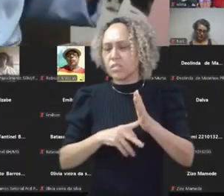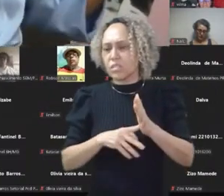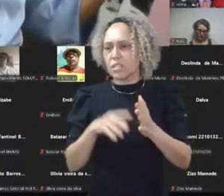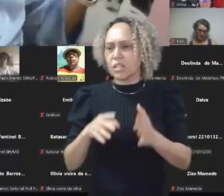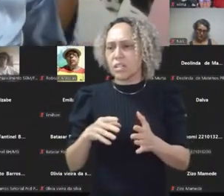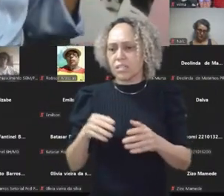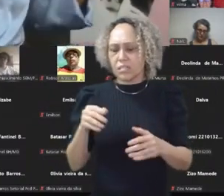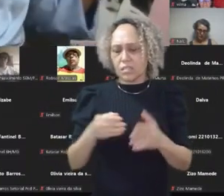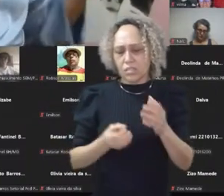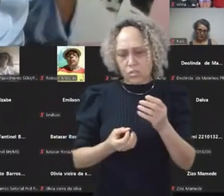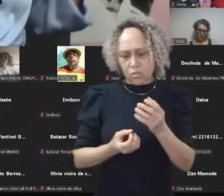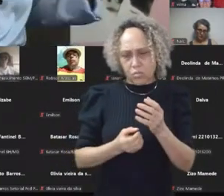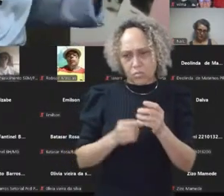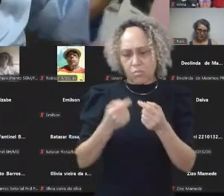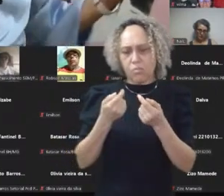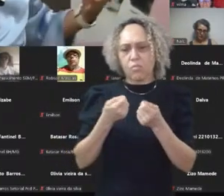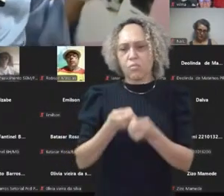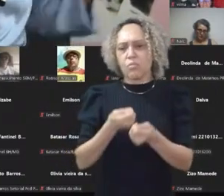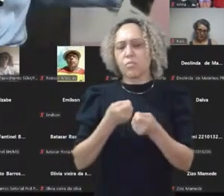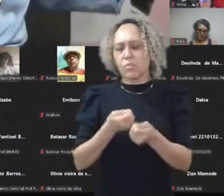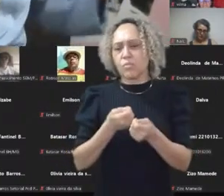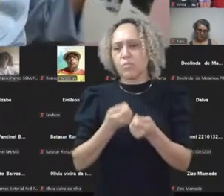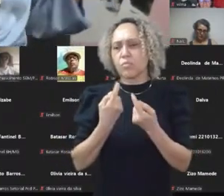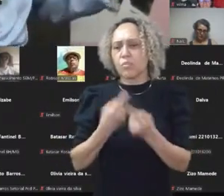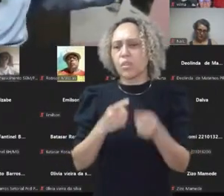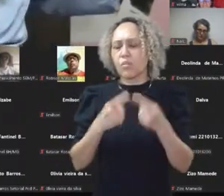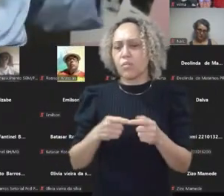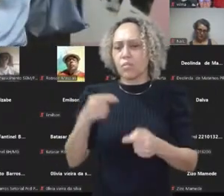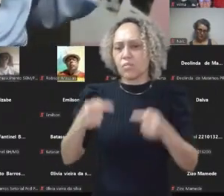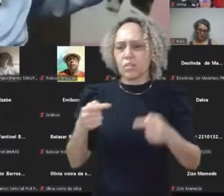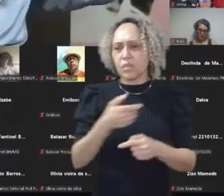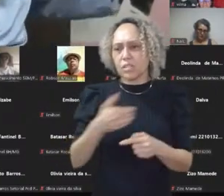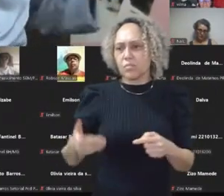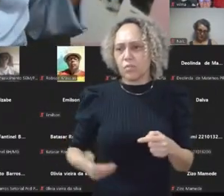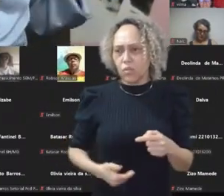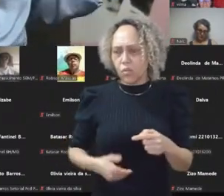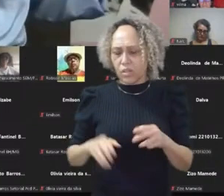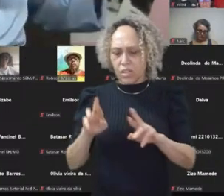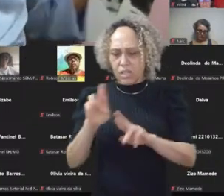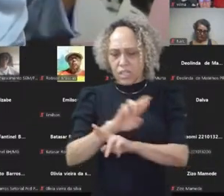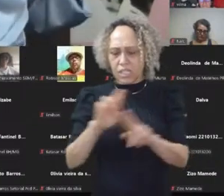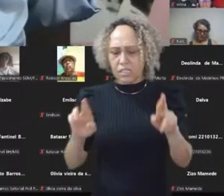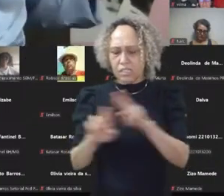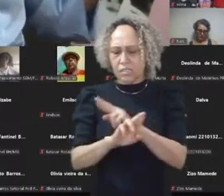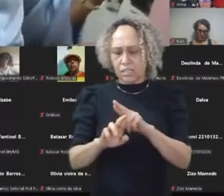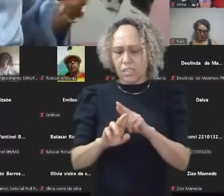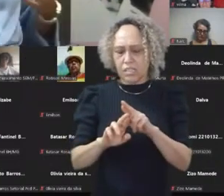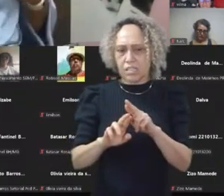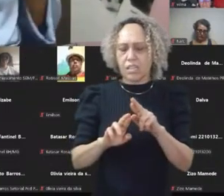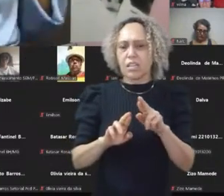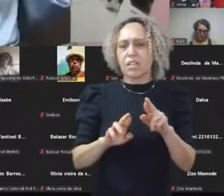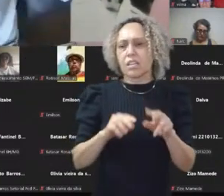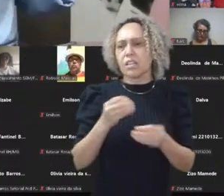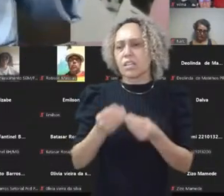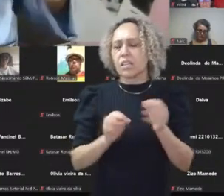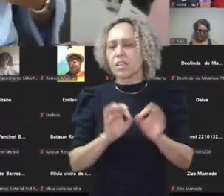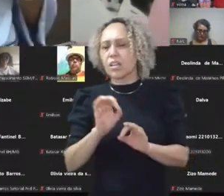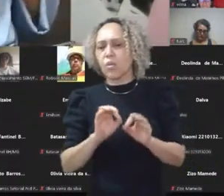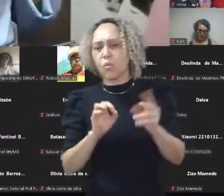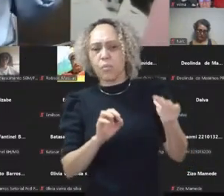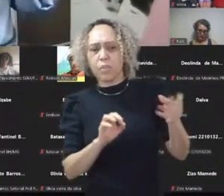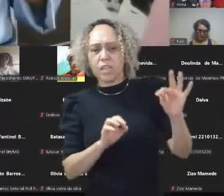entende essa dinâmica de rede, a gente entende que aquela organização em o Partido dos Trabalhadores foi concebido,